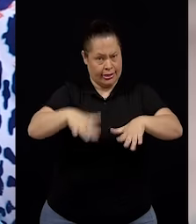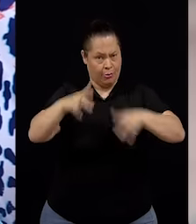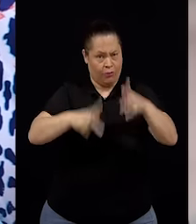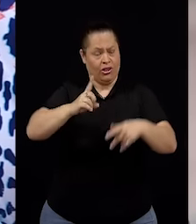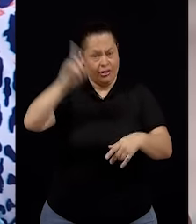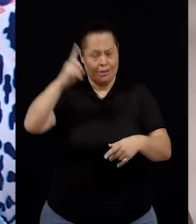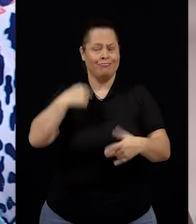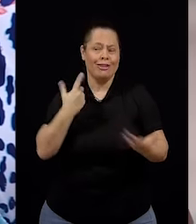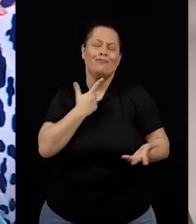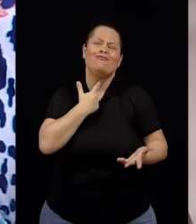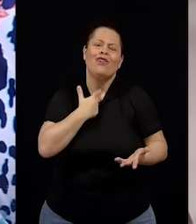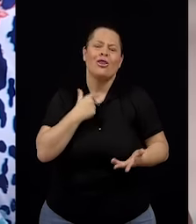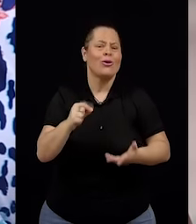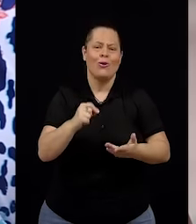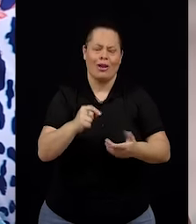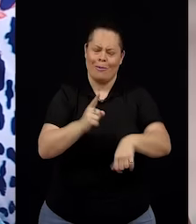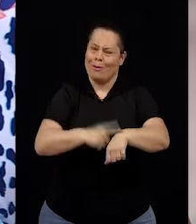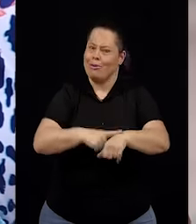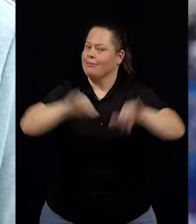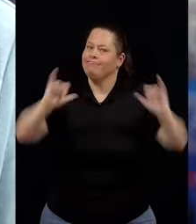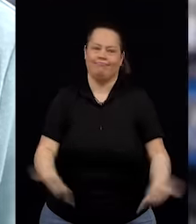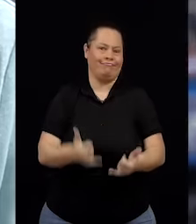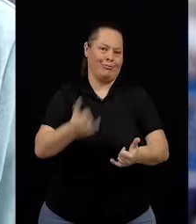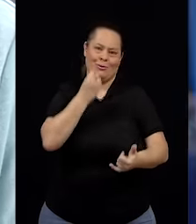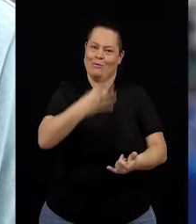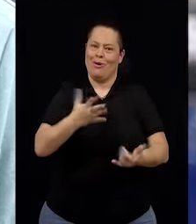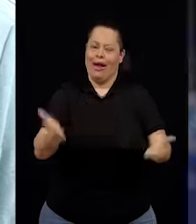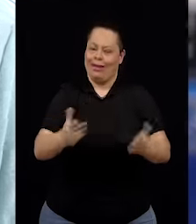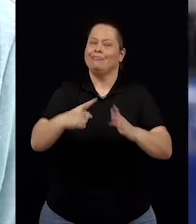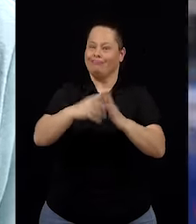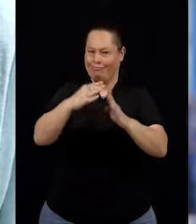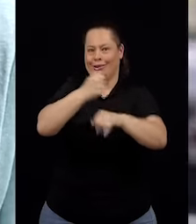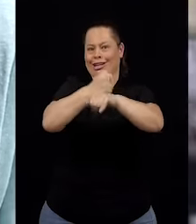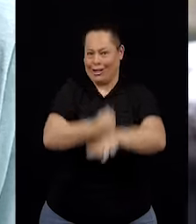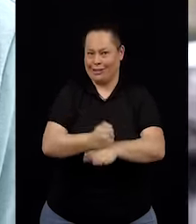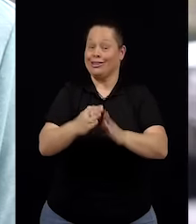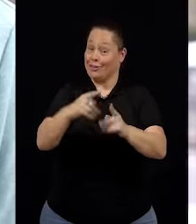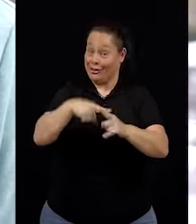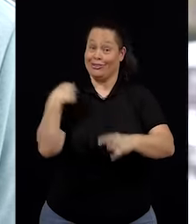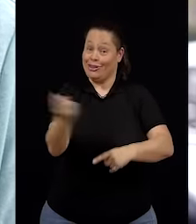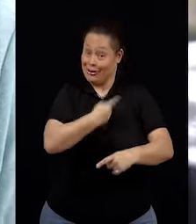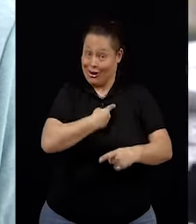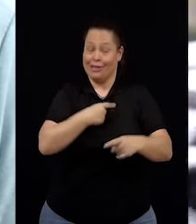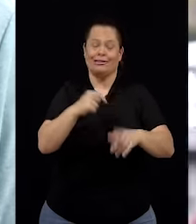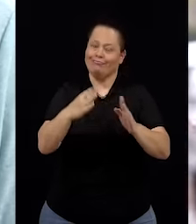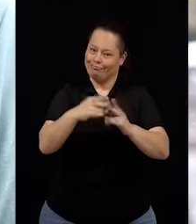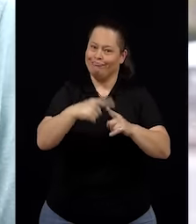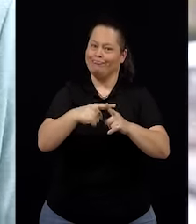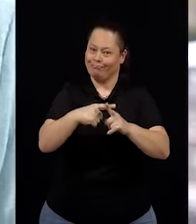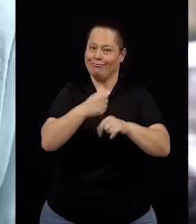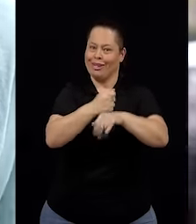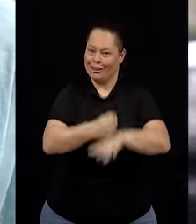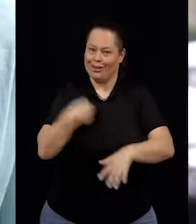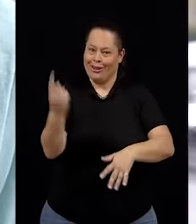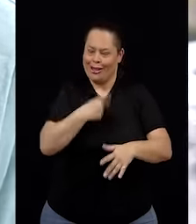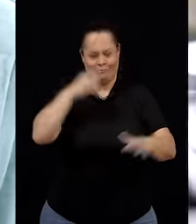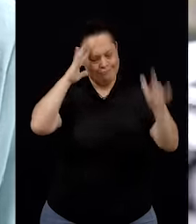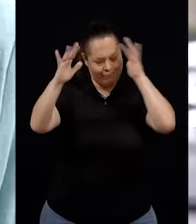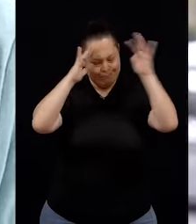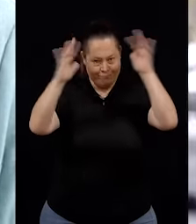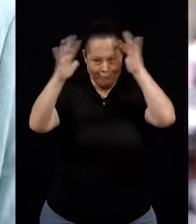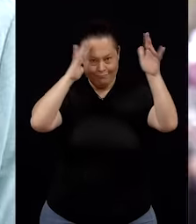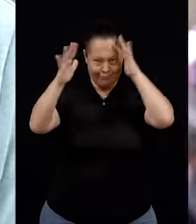seja um tempo bom para a Arquidiocese. É um momento tão importante para a nossa Arquidiocese, é um momento de reflexão. E essa